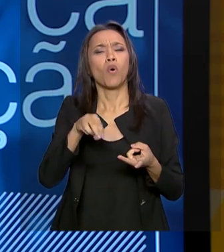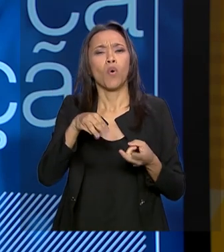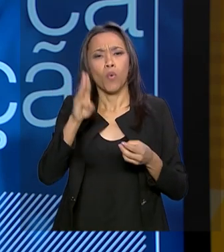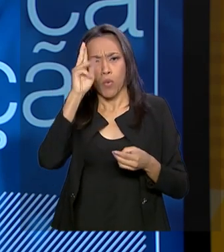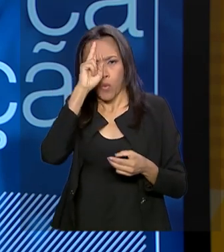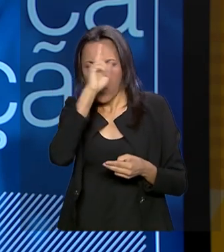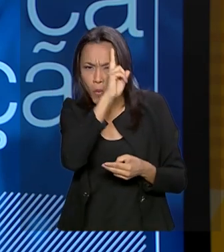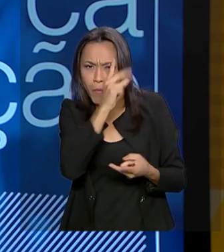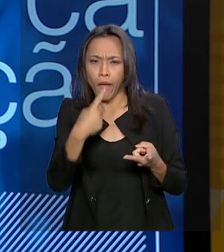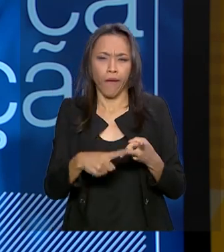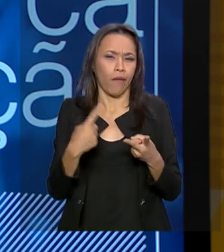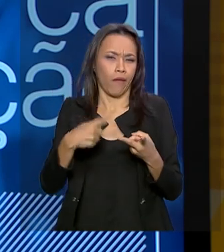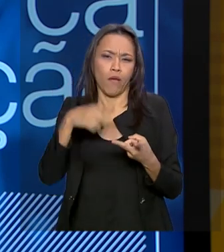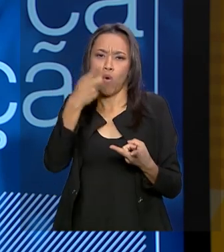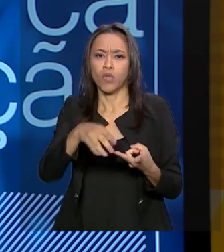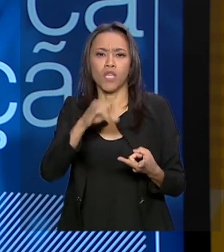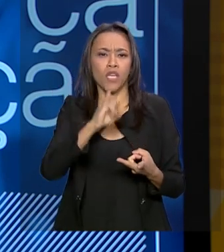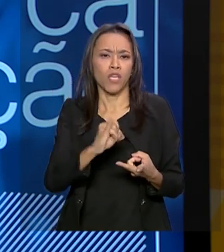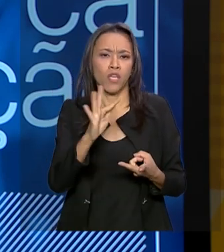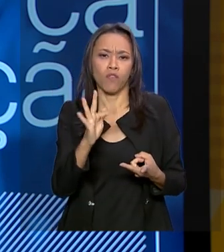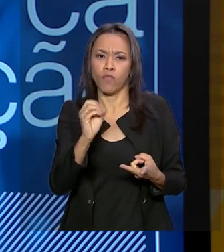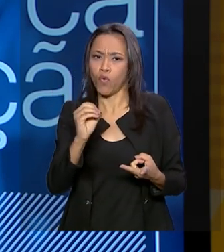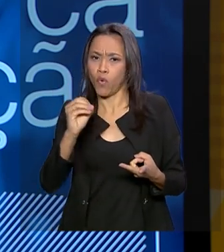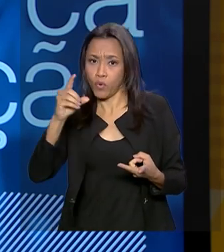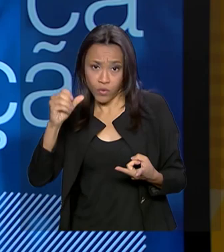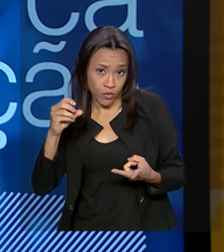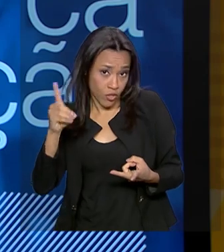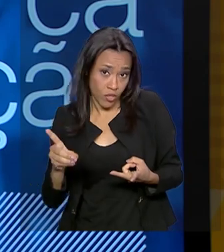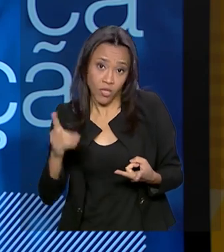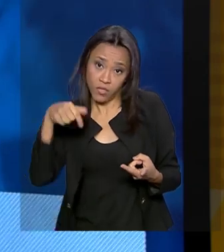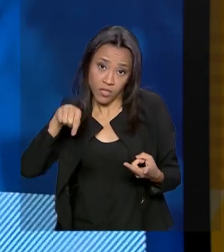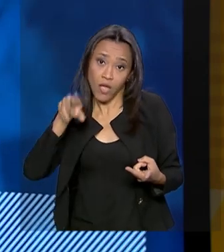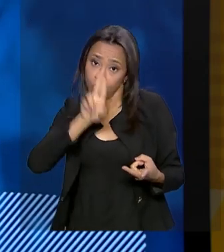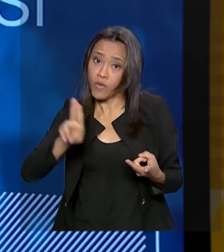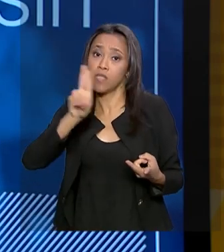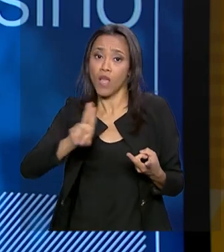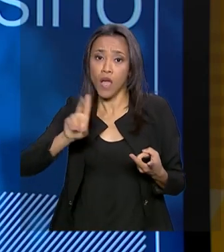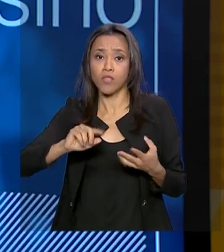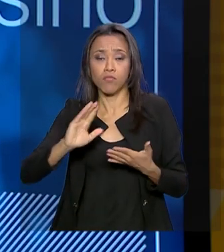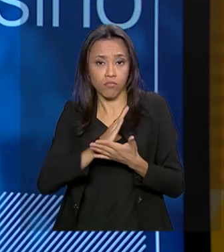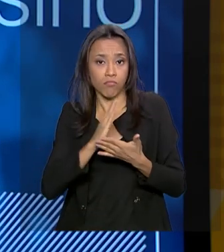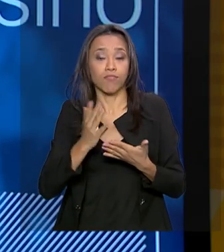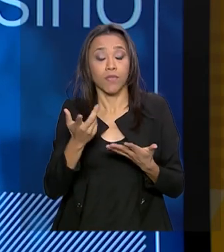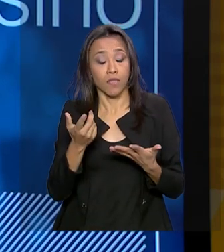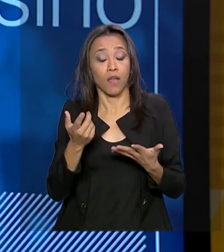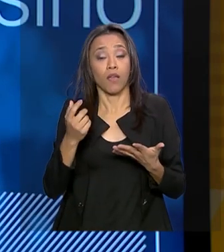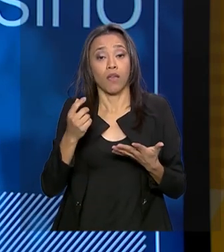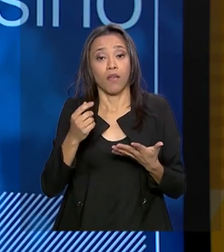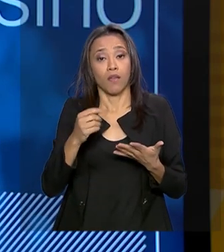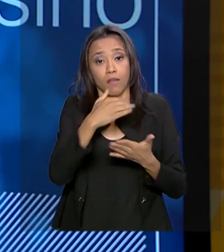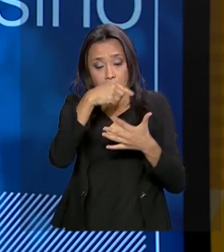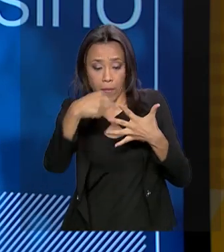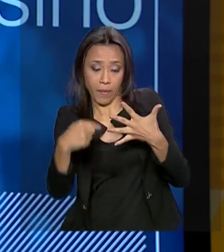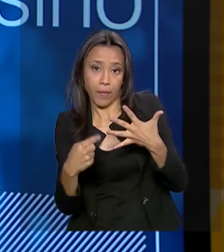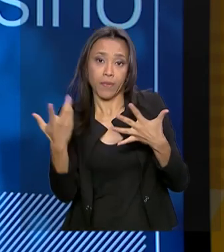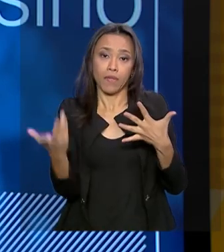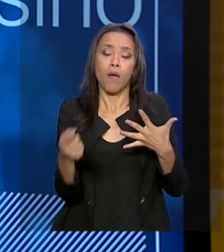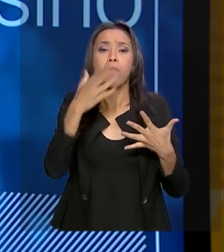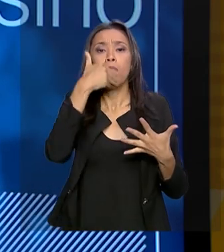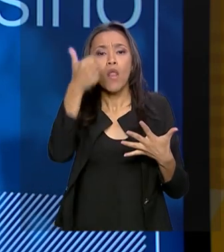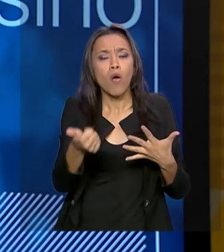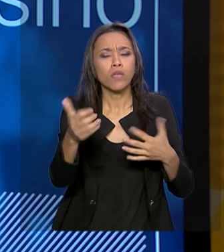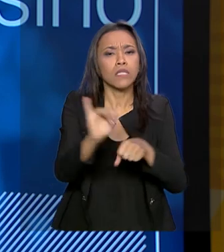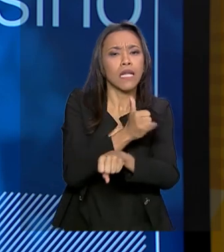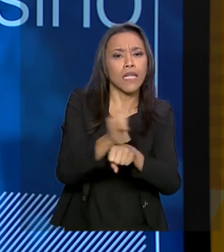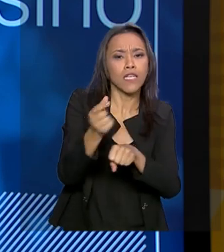de universidades. O iFood saiu da USP. Então, a ideia é prover melhores estratégias de financiamento para que as